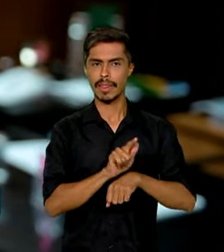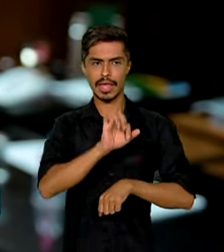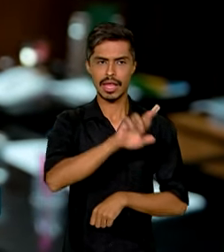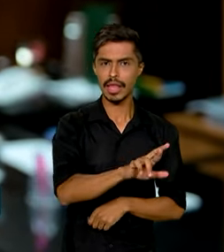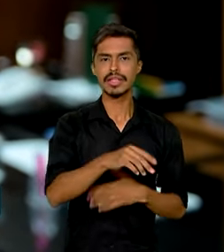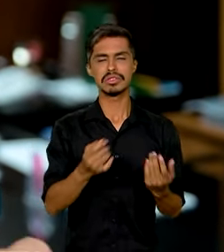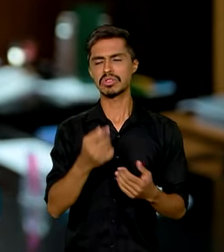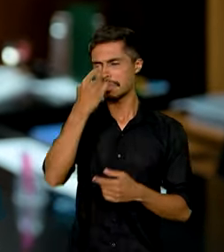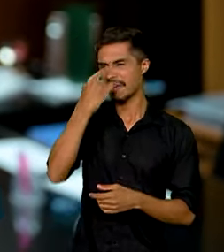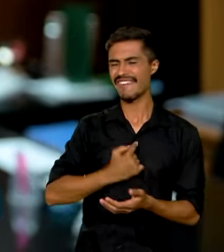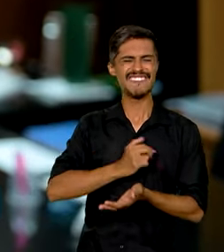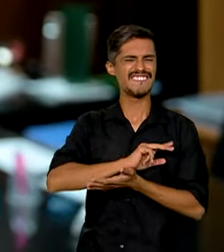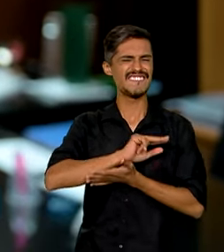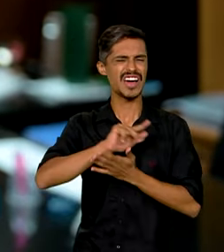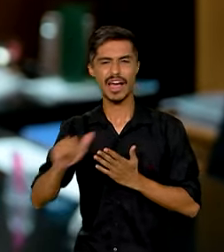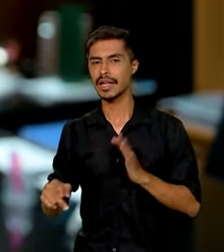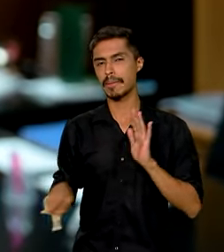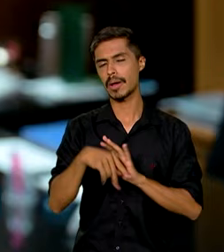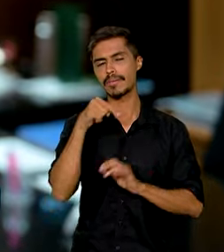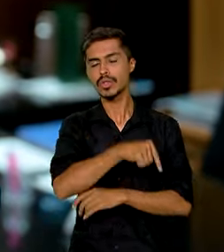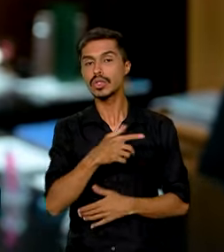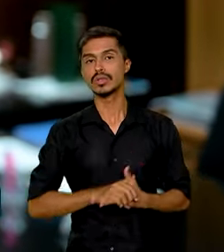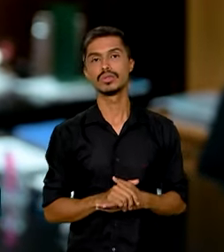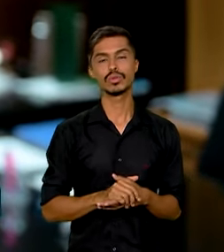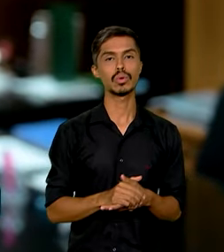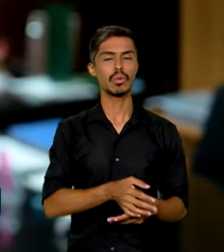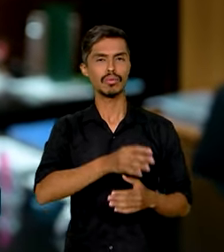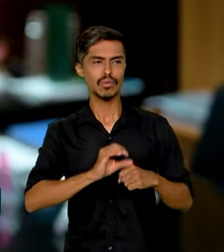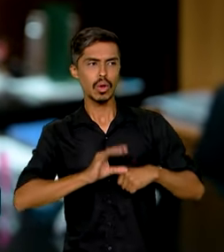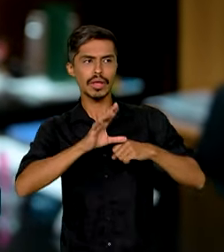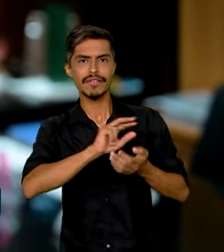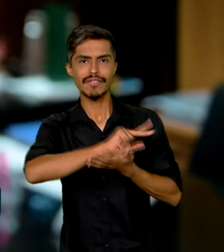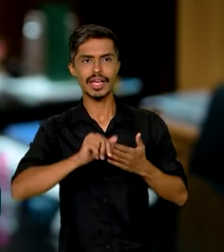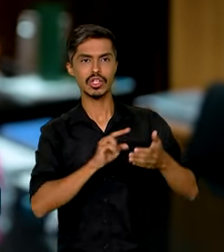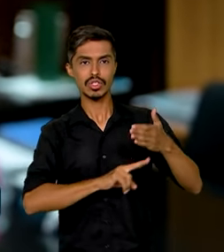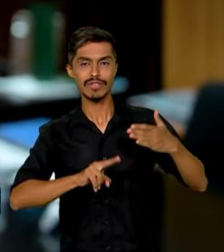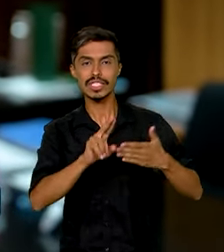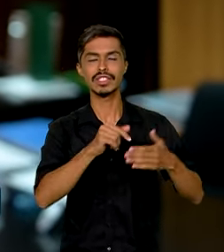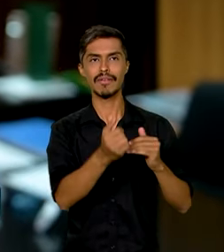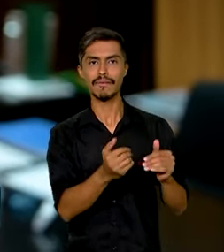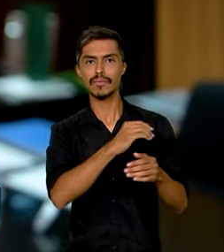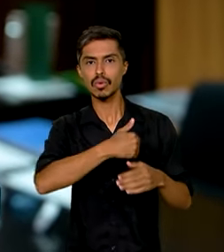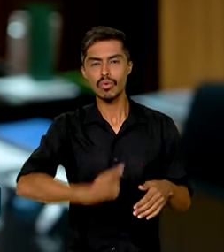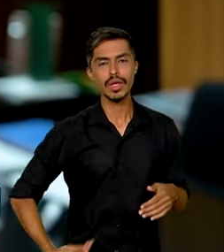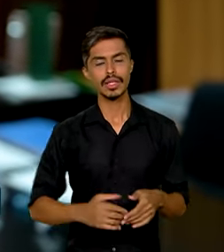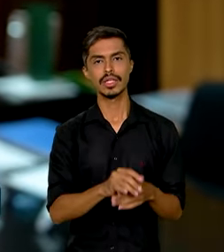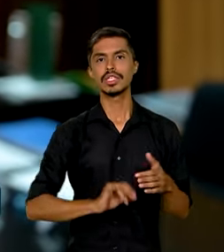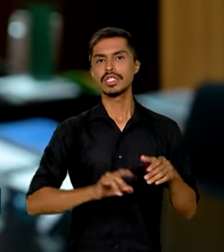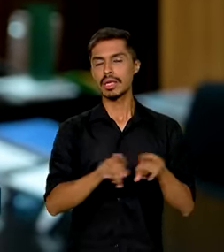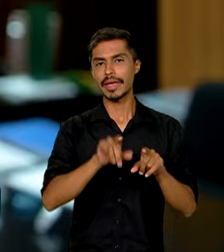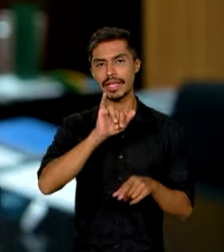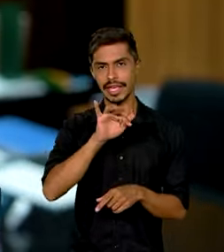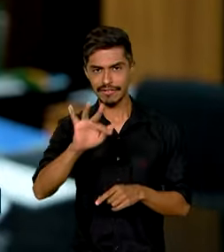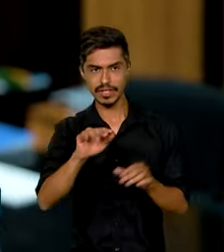variados perfis de todas as áreas do conhecimento em inúmeras universidades públicas e institutos federais do nosso país.